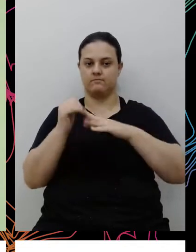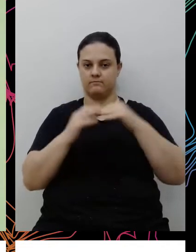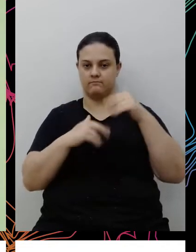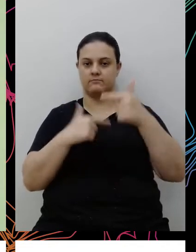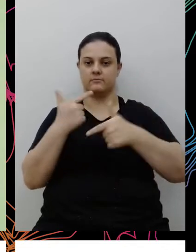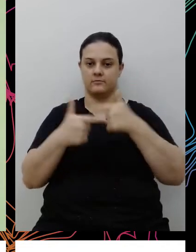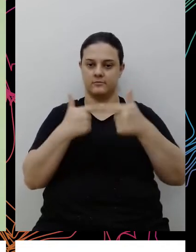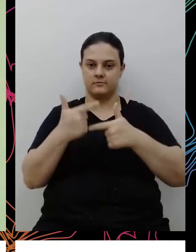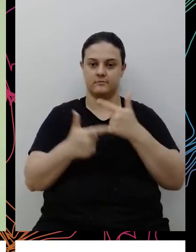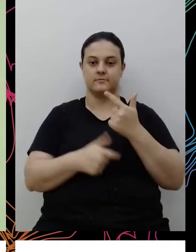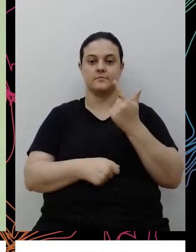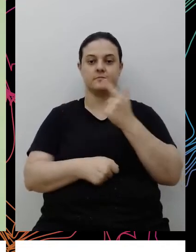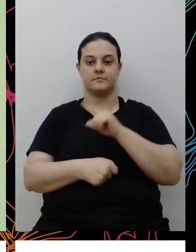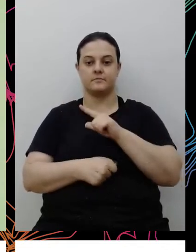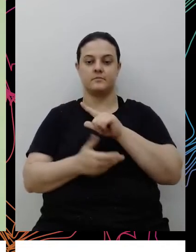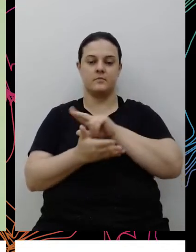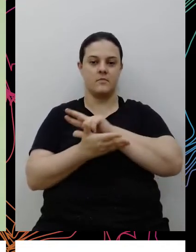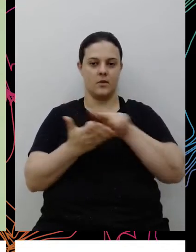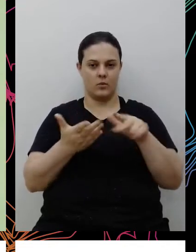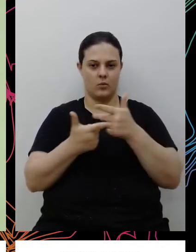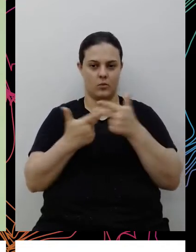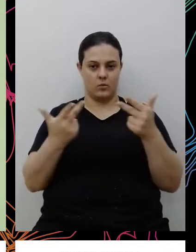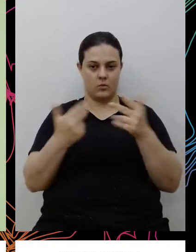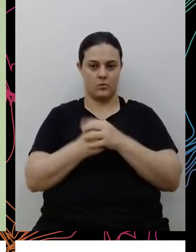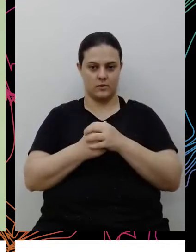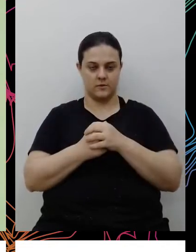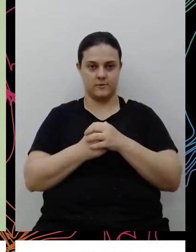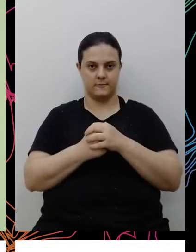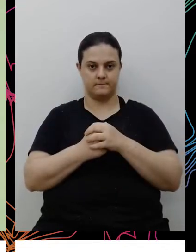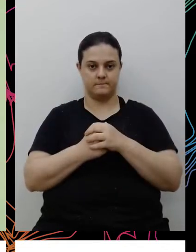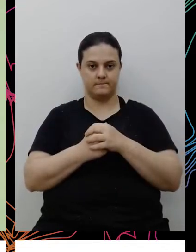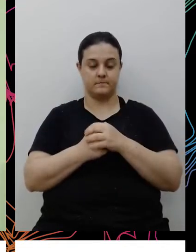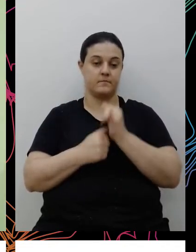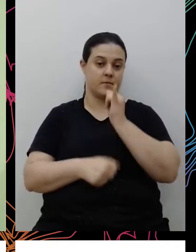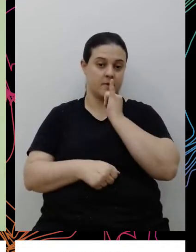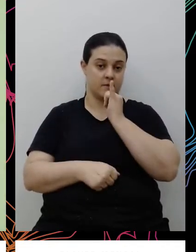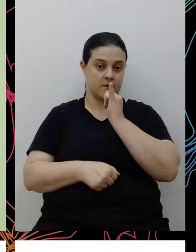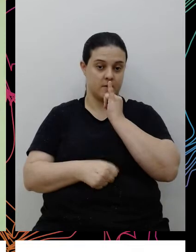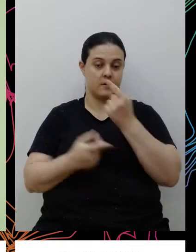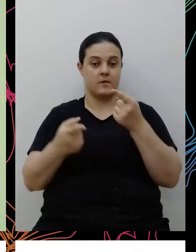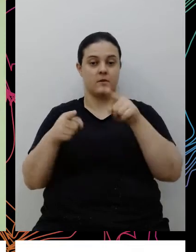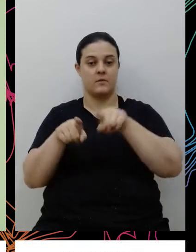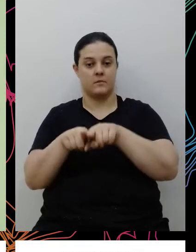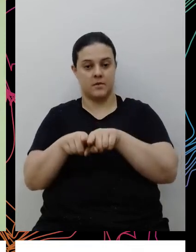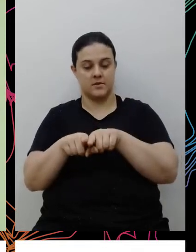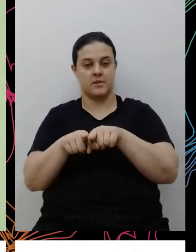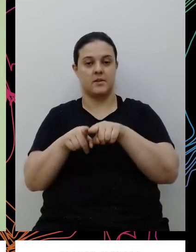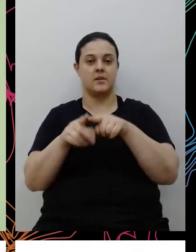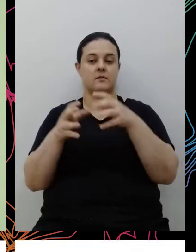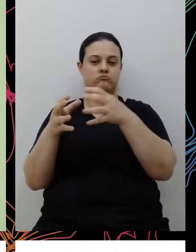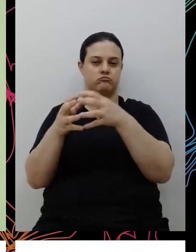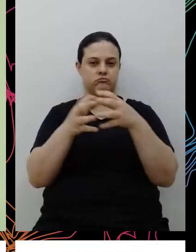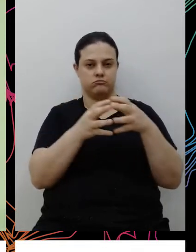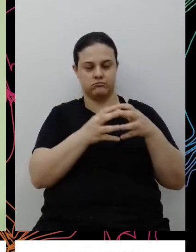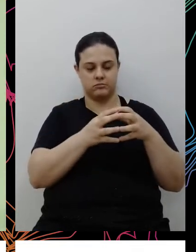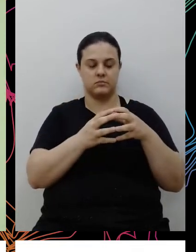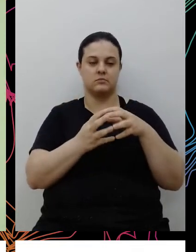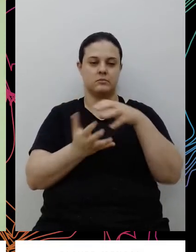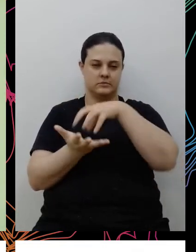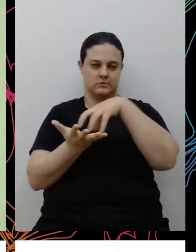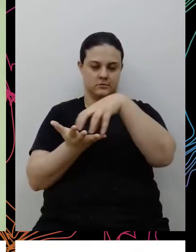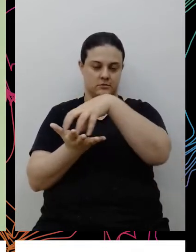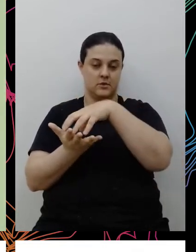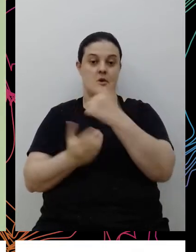proporcionando algumas ações afirmativas, né, por exemplo, parceria com instituições específicas para a